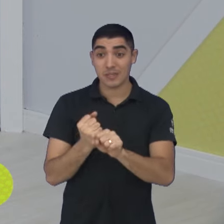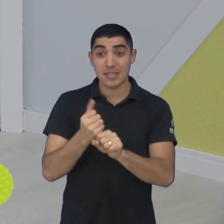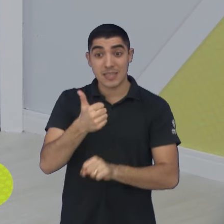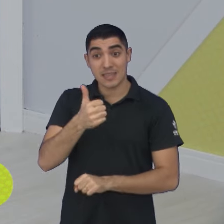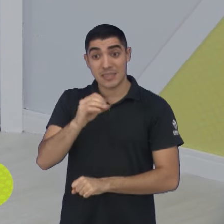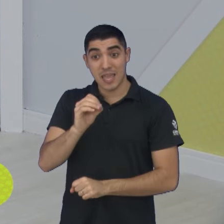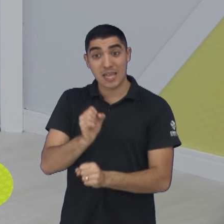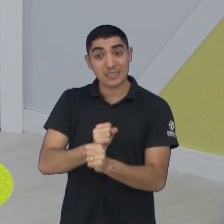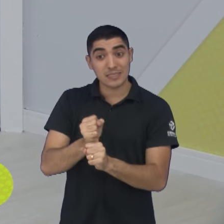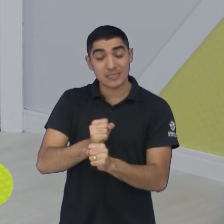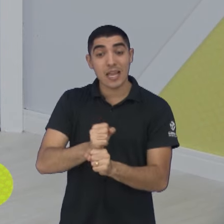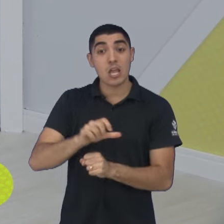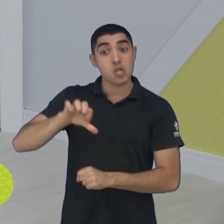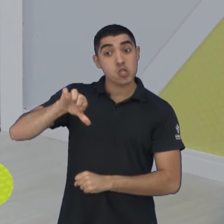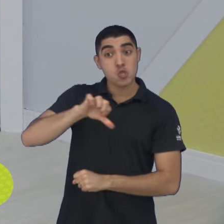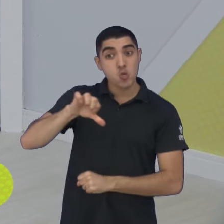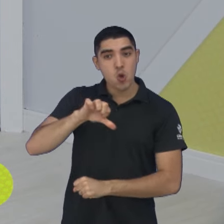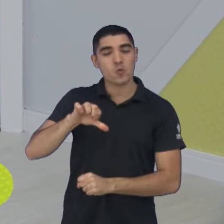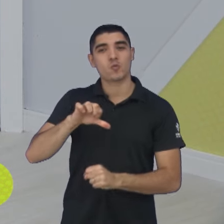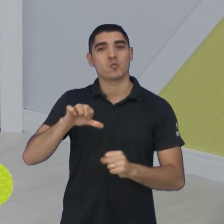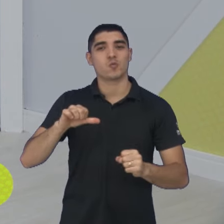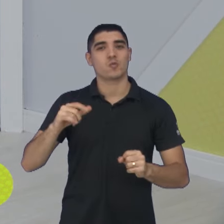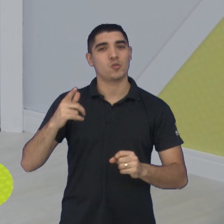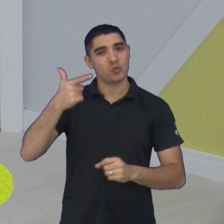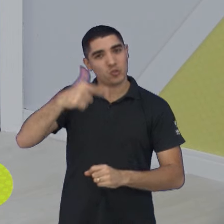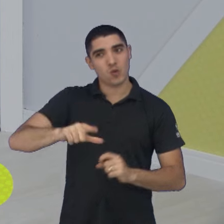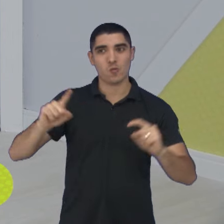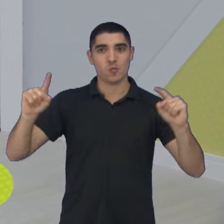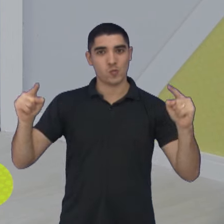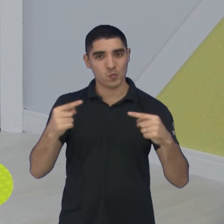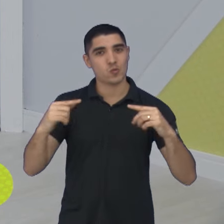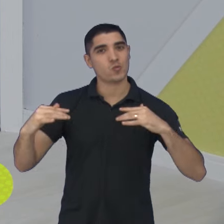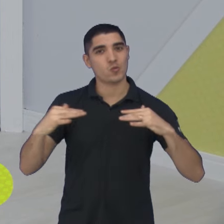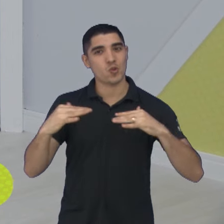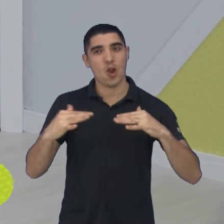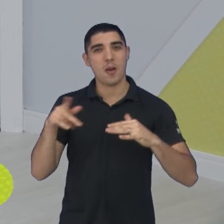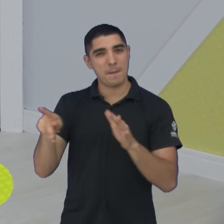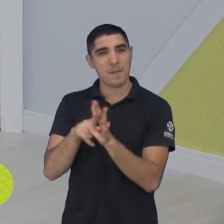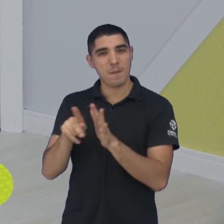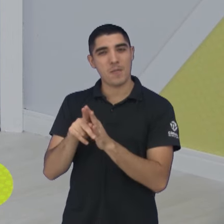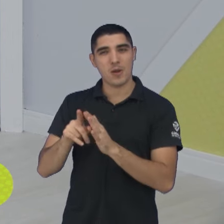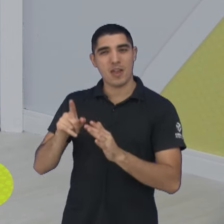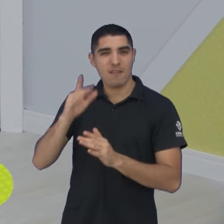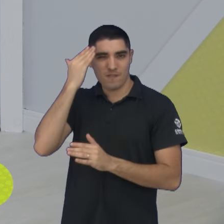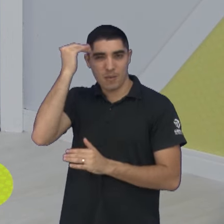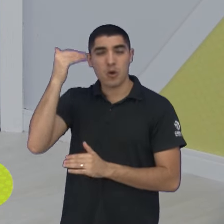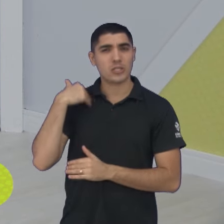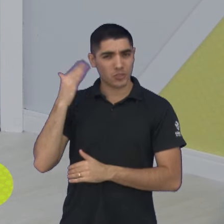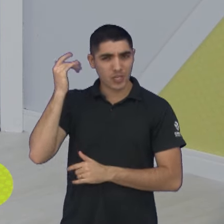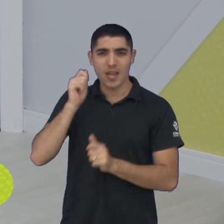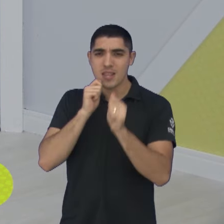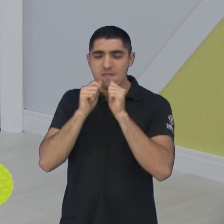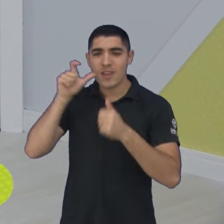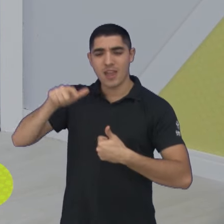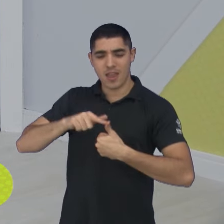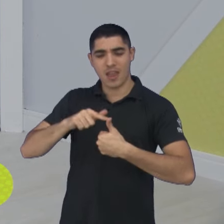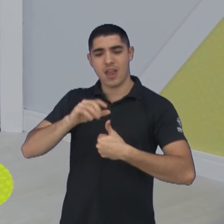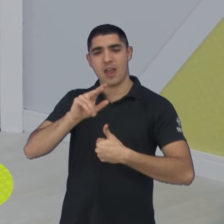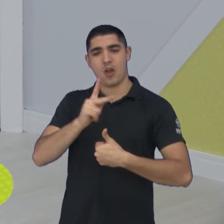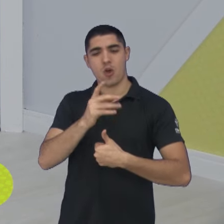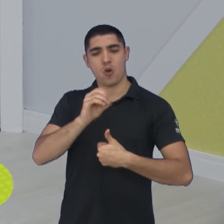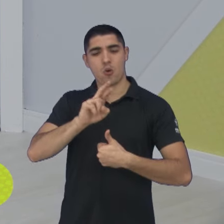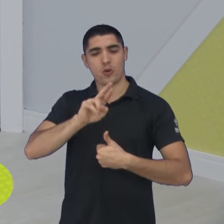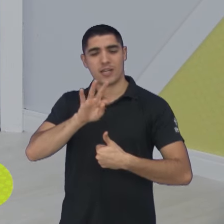edição do jogo comemorativo retorna a São José dos Campos, que sediou o primeiro realizado. estive lá, entrevistei a Hortência naquela oportunidade,